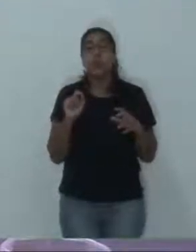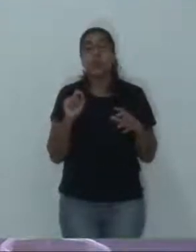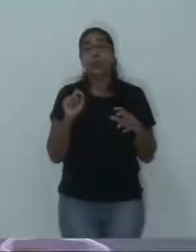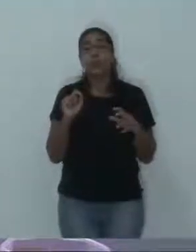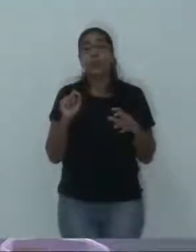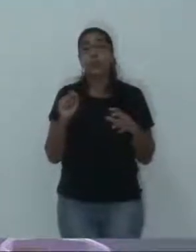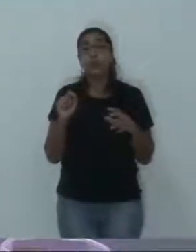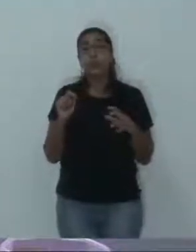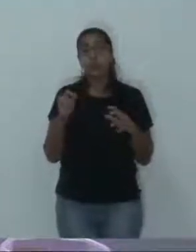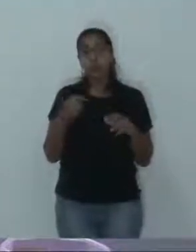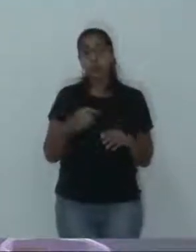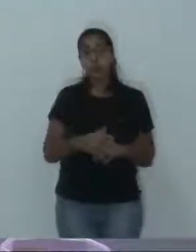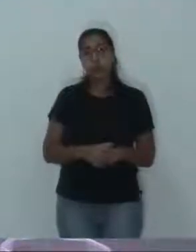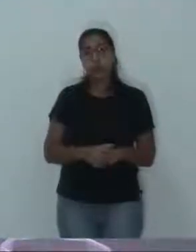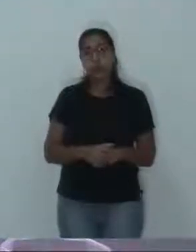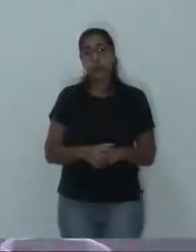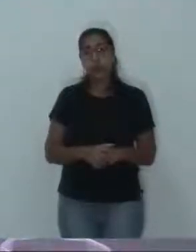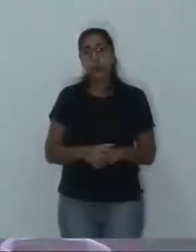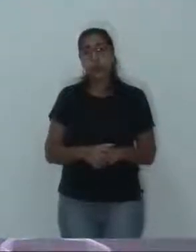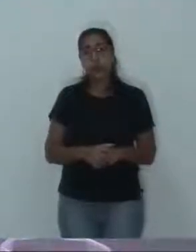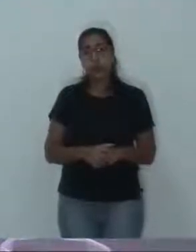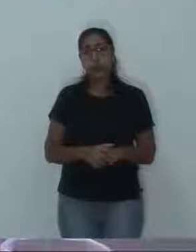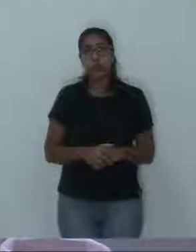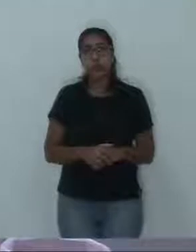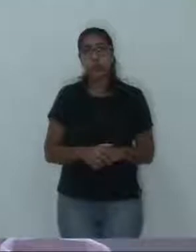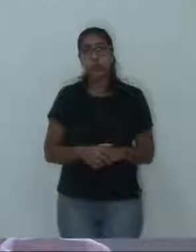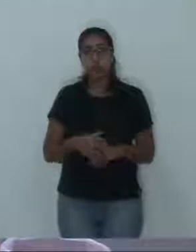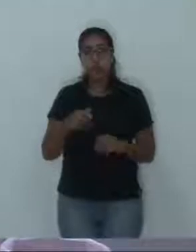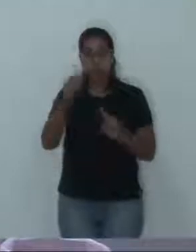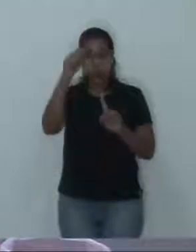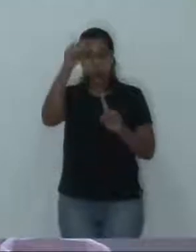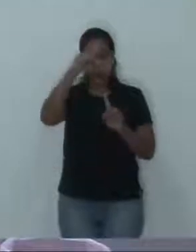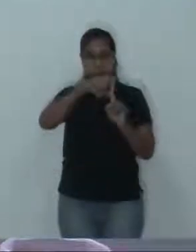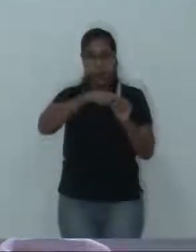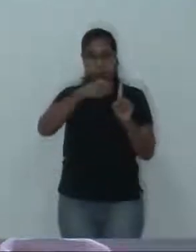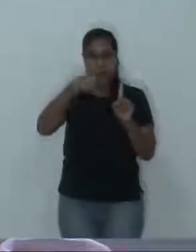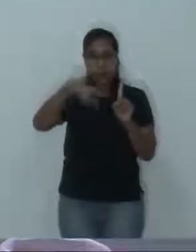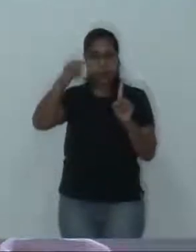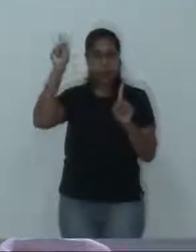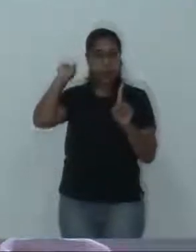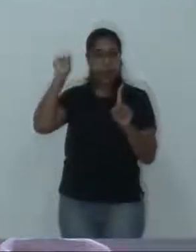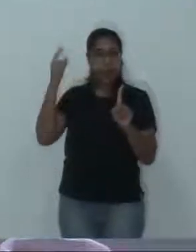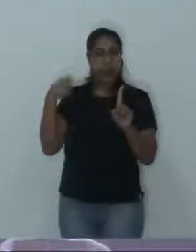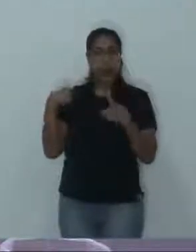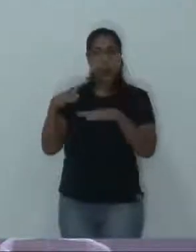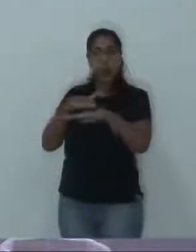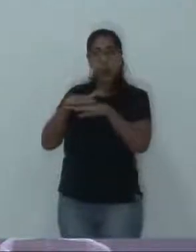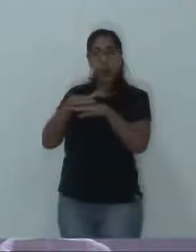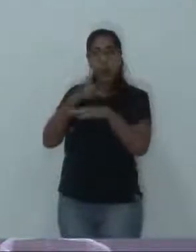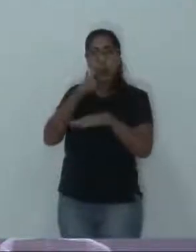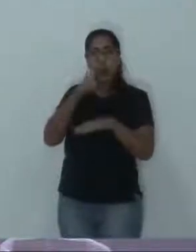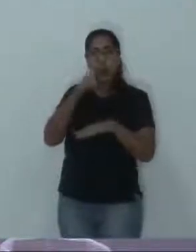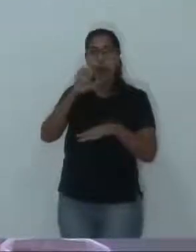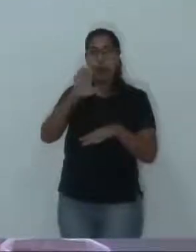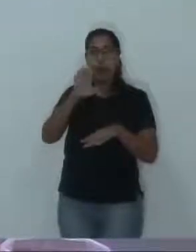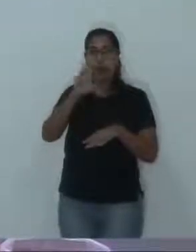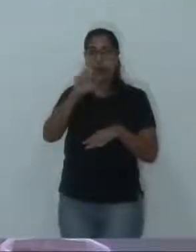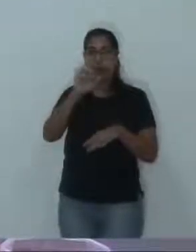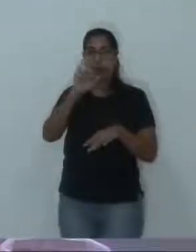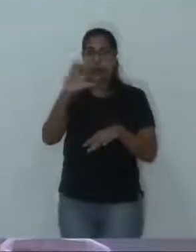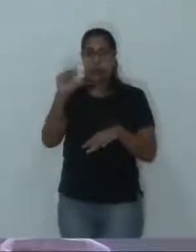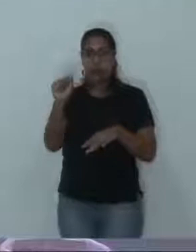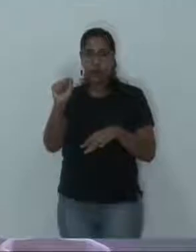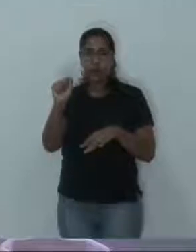Eu tive uma... No mês passado, eu conversei um pouquinho com a Erika Pim, e aí eu acho que tem uma